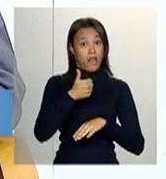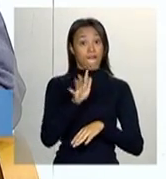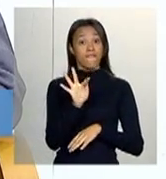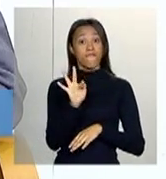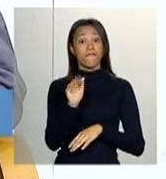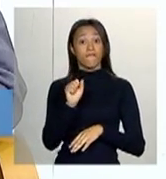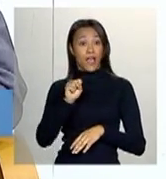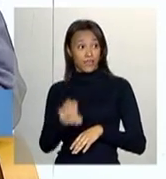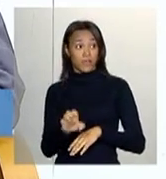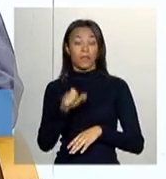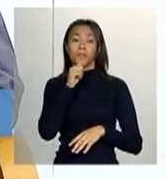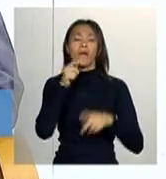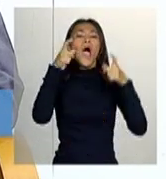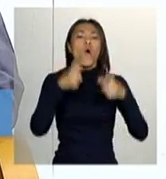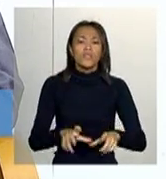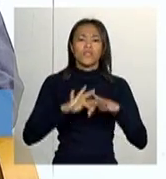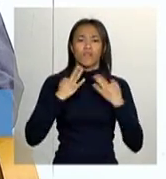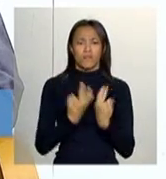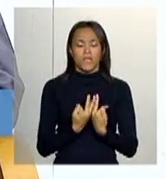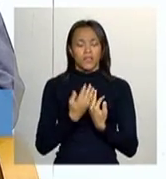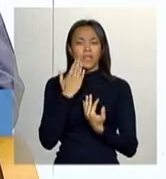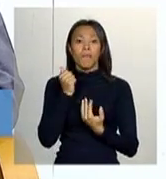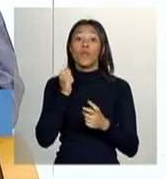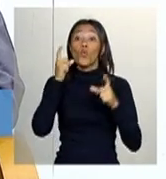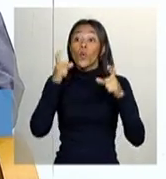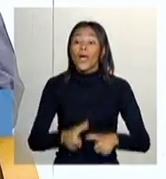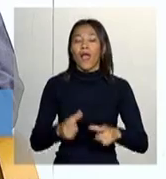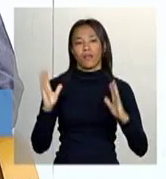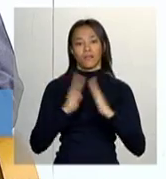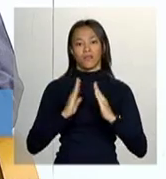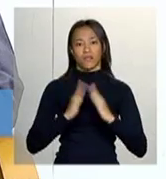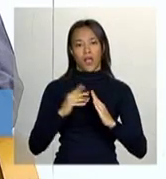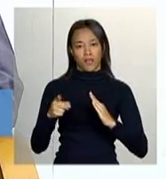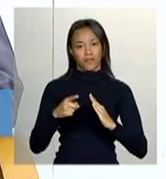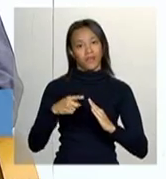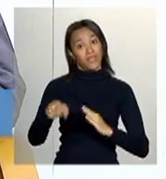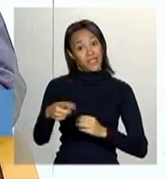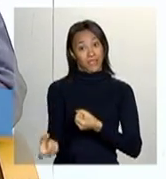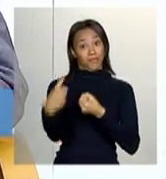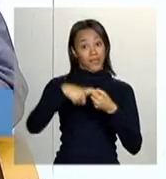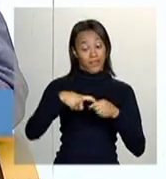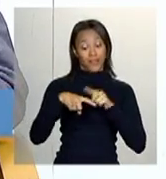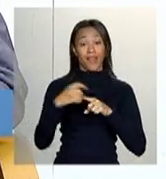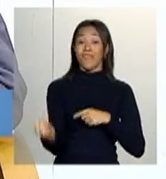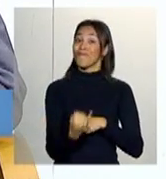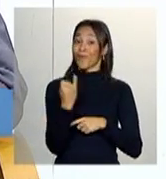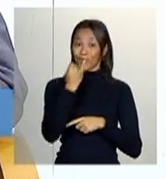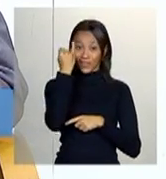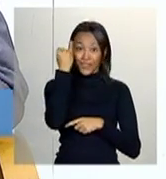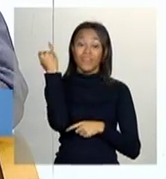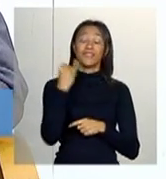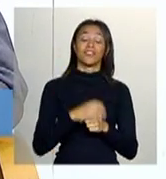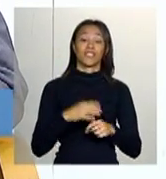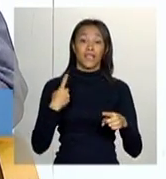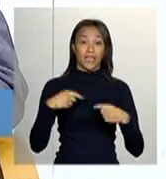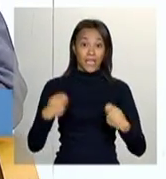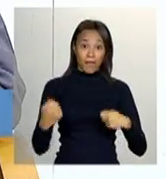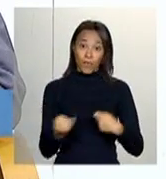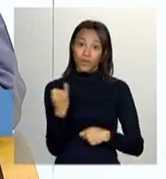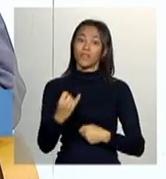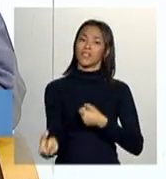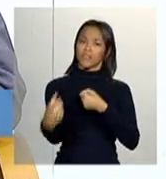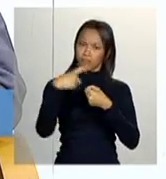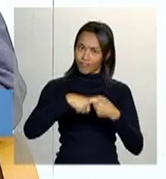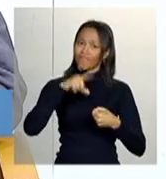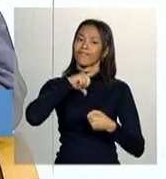estão, né? Localizar essas famílias e nisso os parceiros ajudam muito. Então, é necessário que essas parcerias se